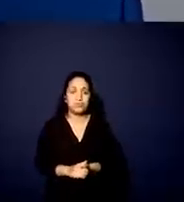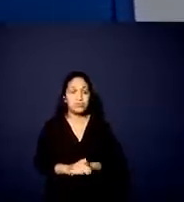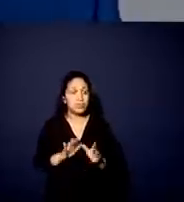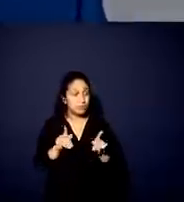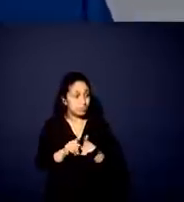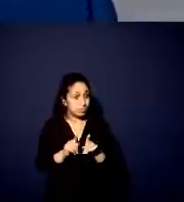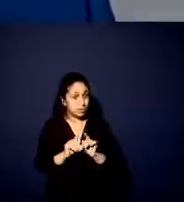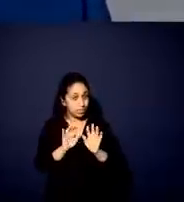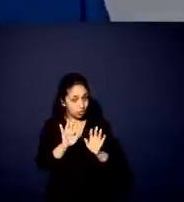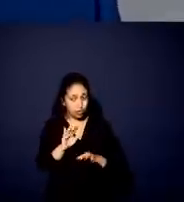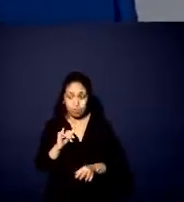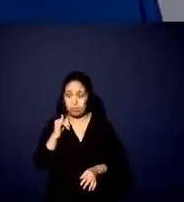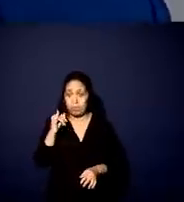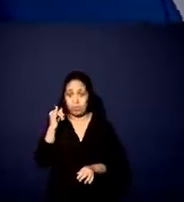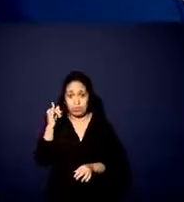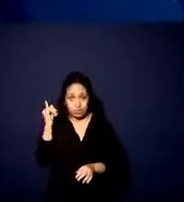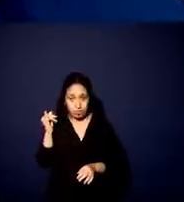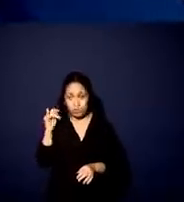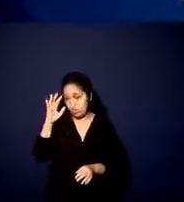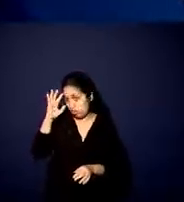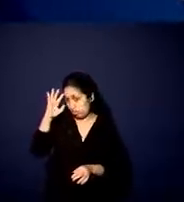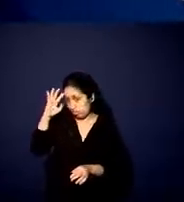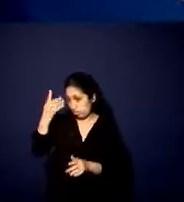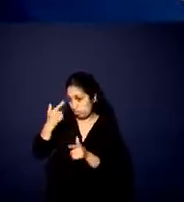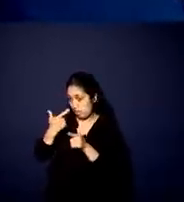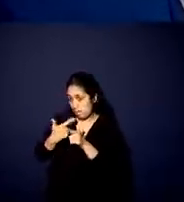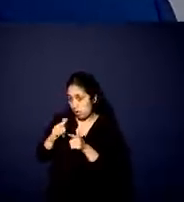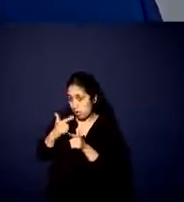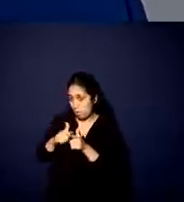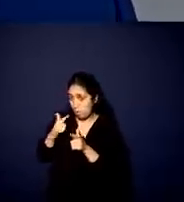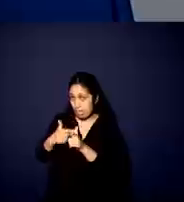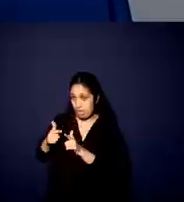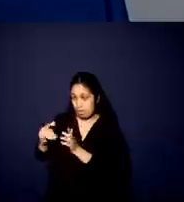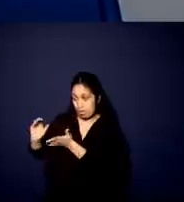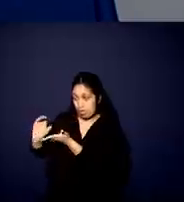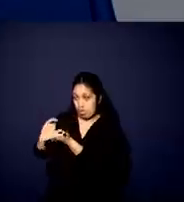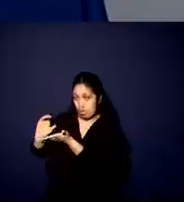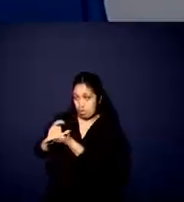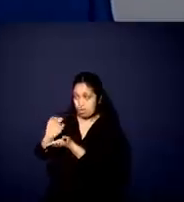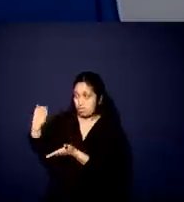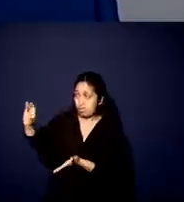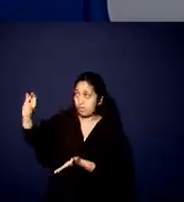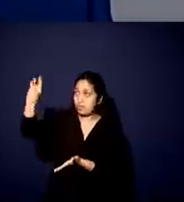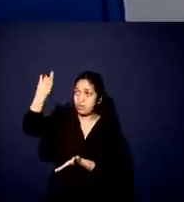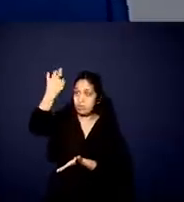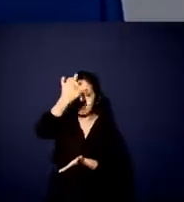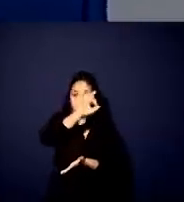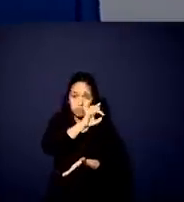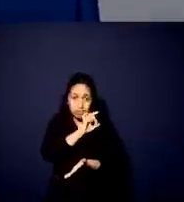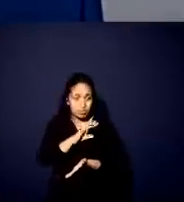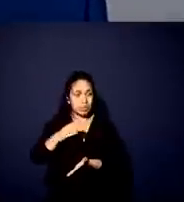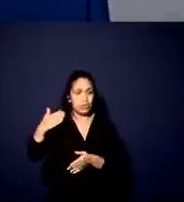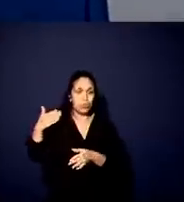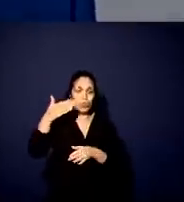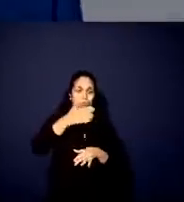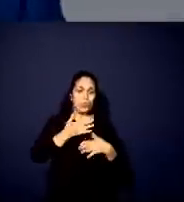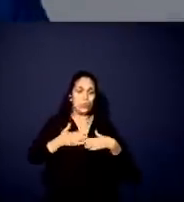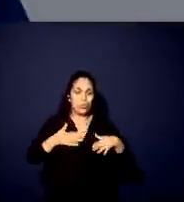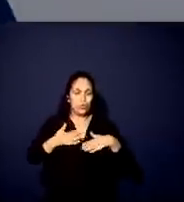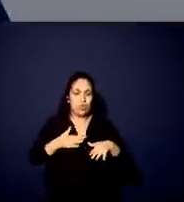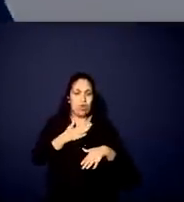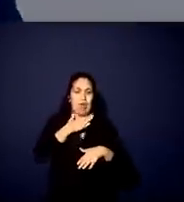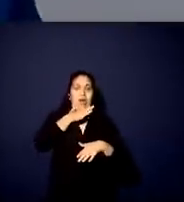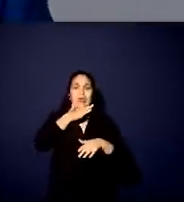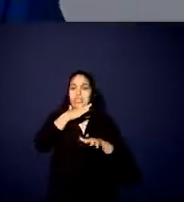é importante resolver essa questão pendente de receitas dos Estados, porque eu entendo que, se todo mundo entrar mais tranquilo, sem a corda no pescoço,